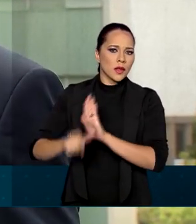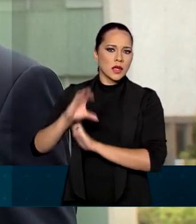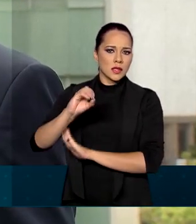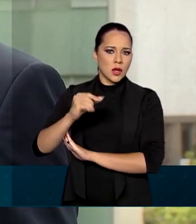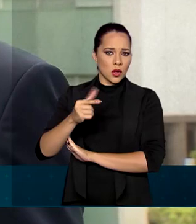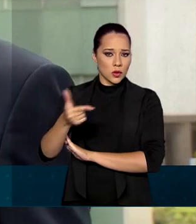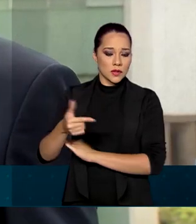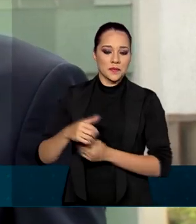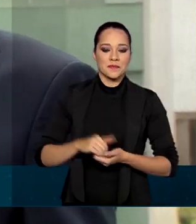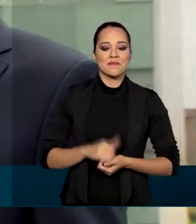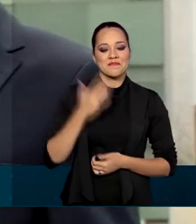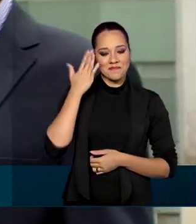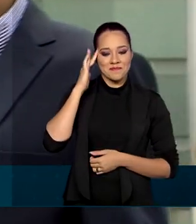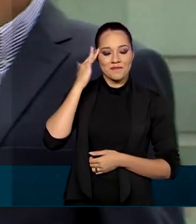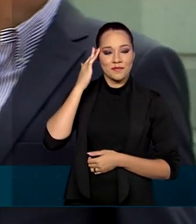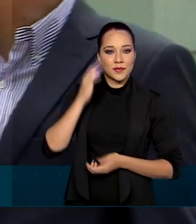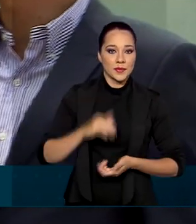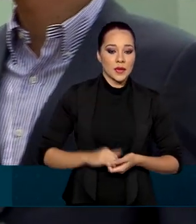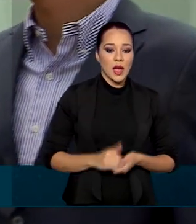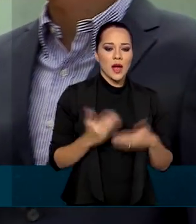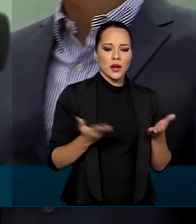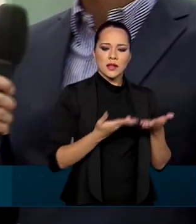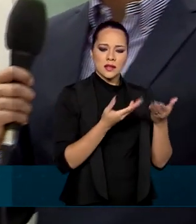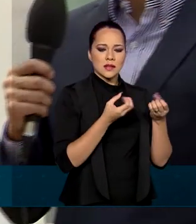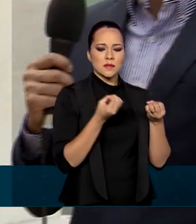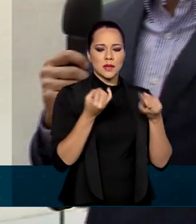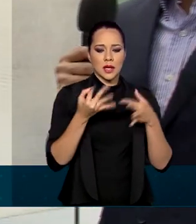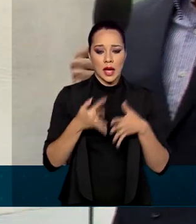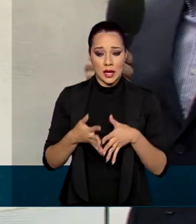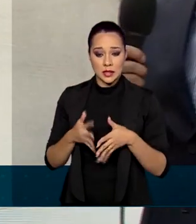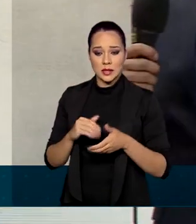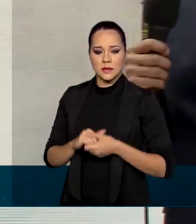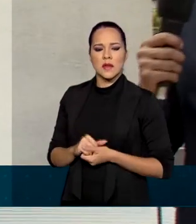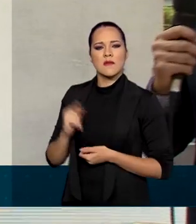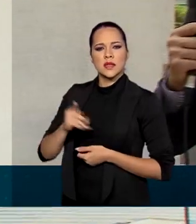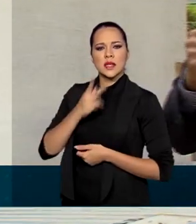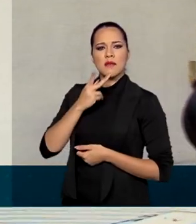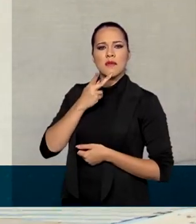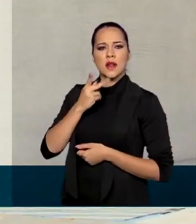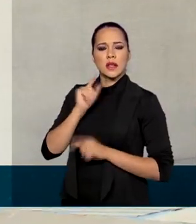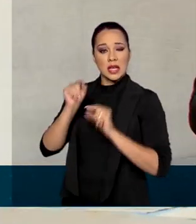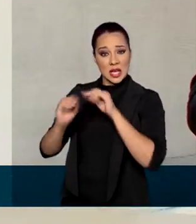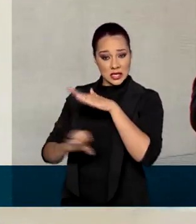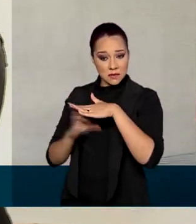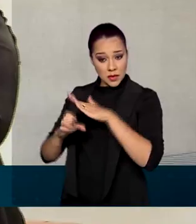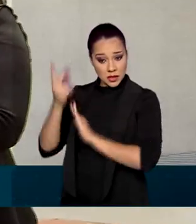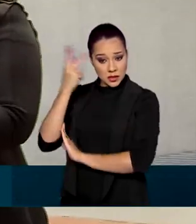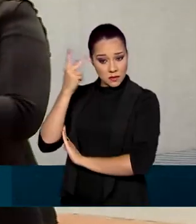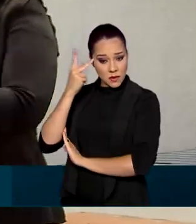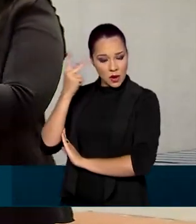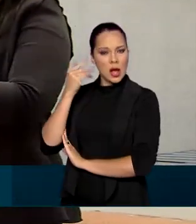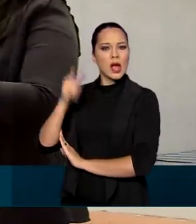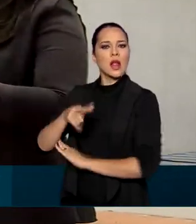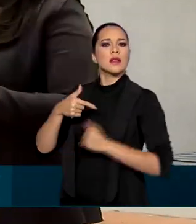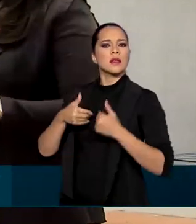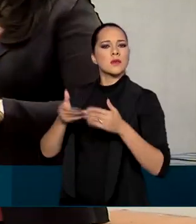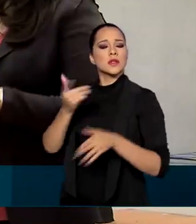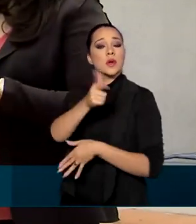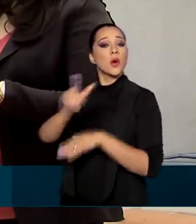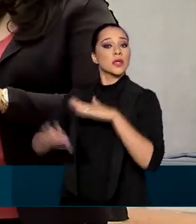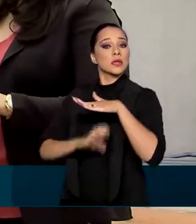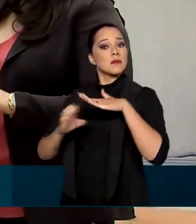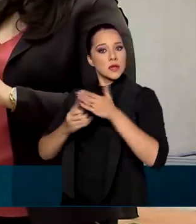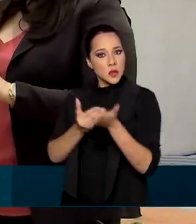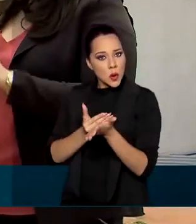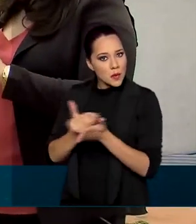Ok, entendi. Agora Marlon, queria que você me explicasse o seguinte, você estava comentando que essa empresa em São Paulo, ela abre espaço para que outras empresas